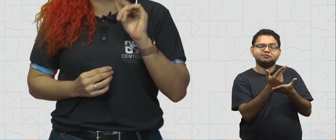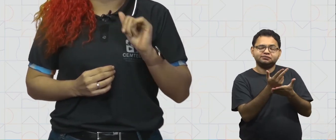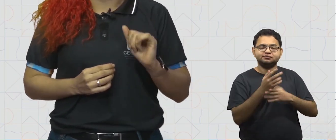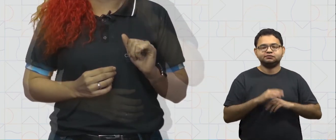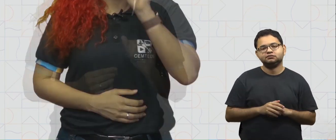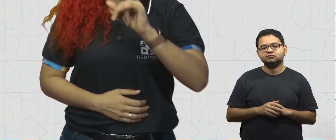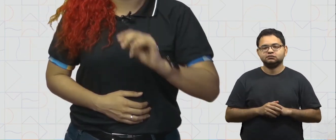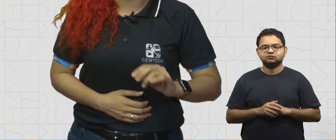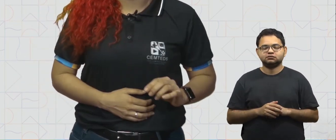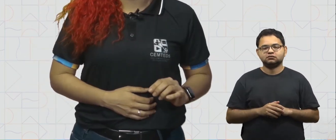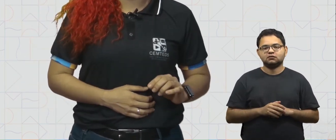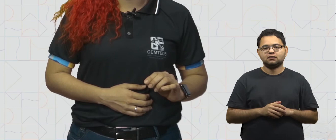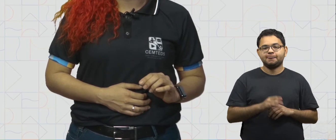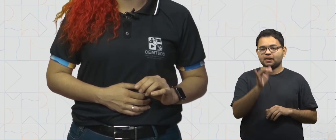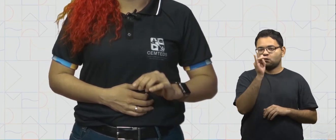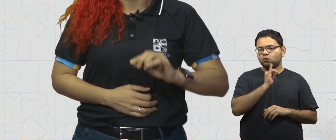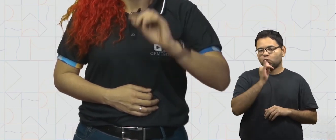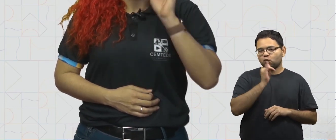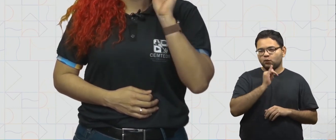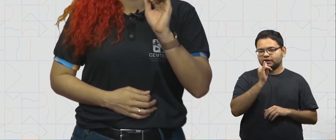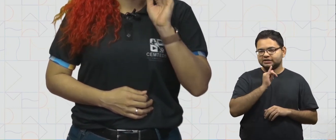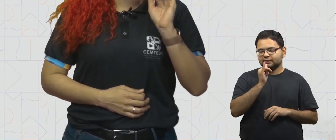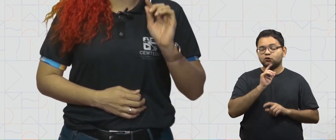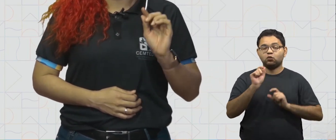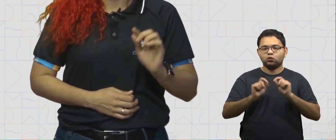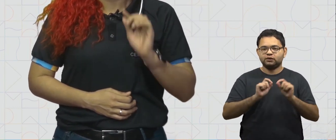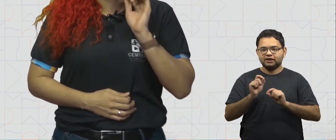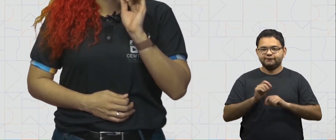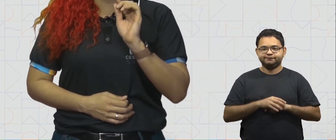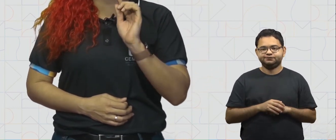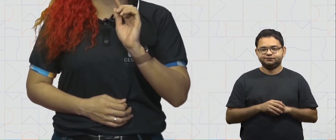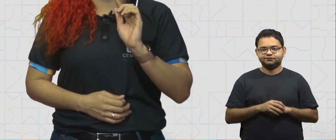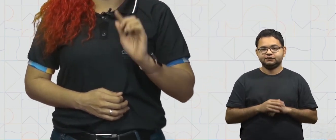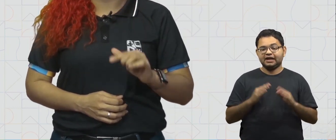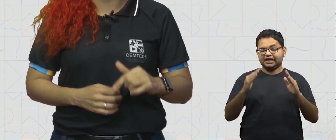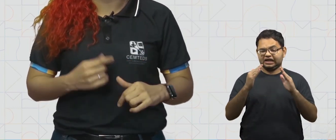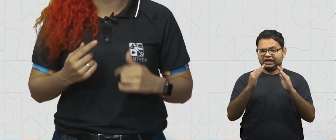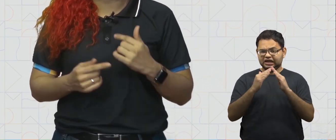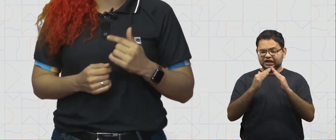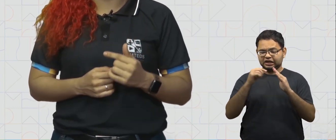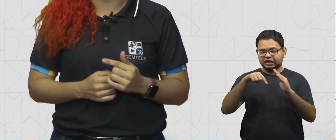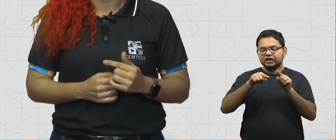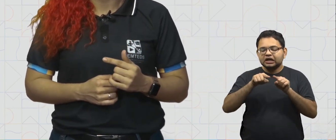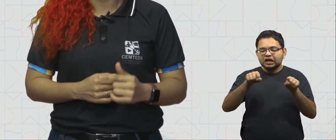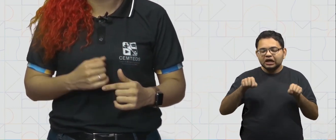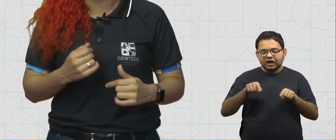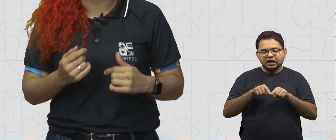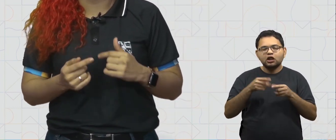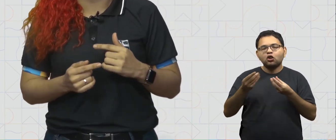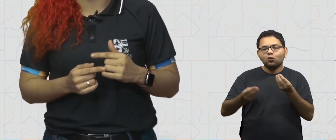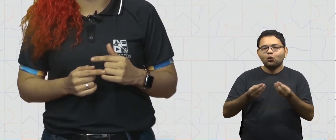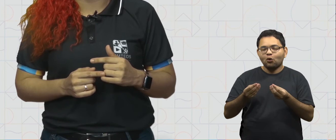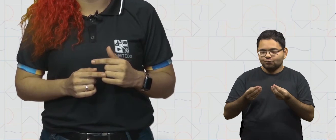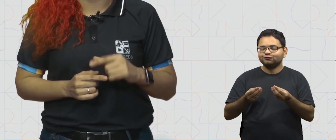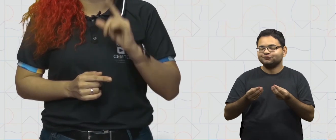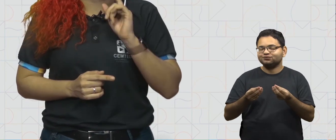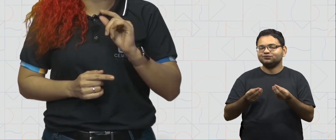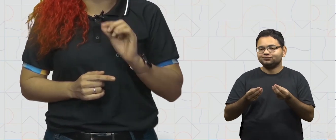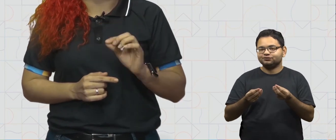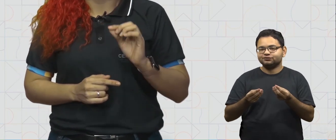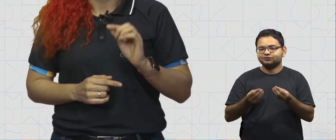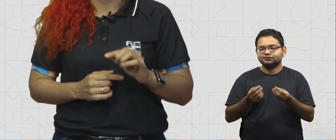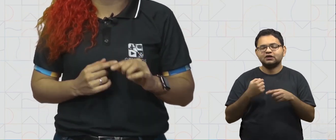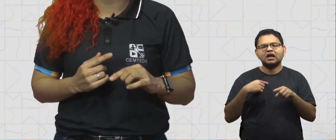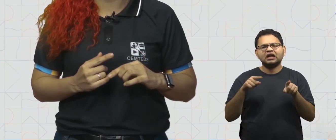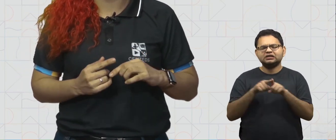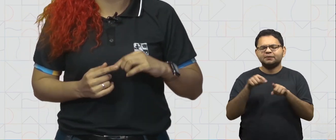de uma obra. Exemplificando isso, fazendo um dos cômodos da nossa casa e no decorrer do desenho da